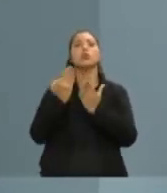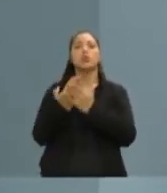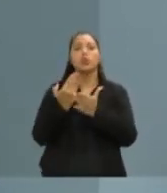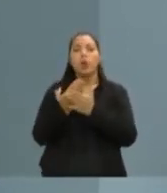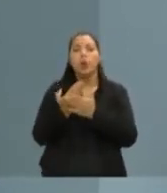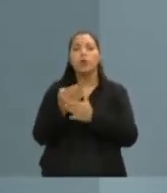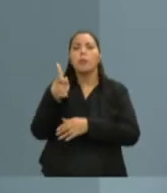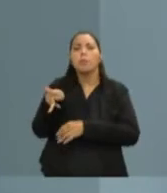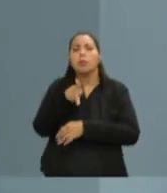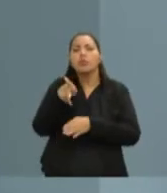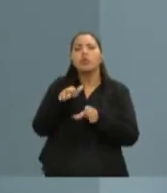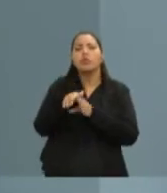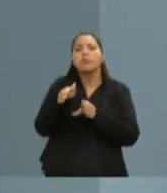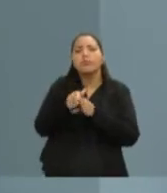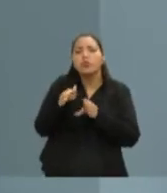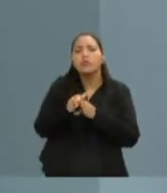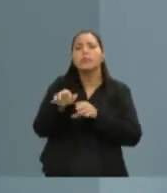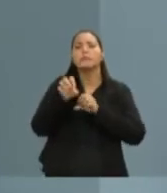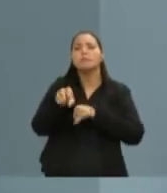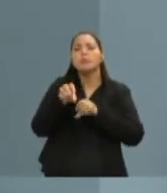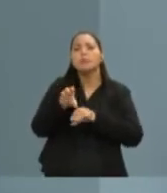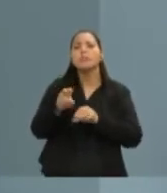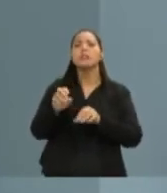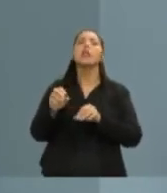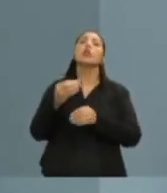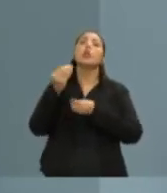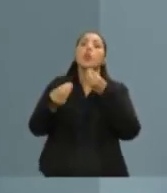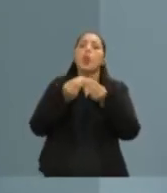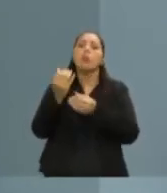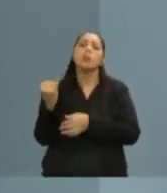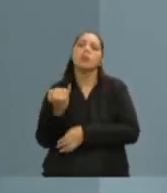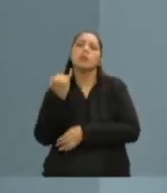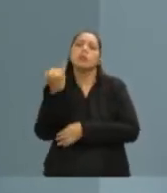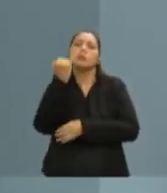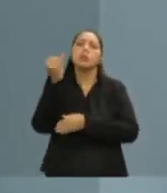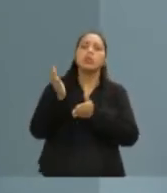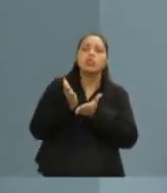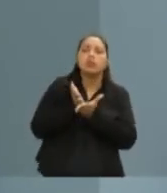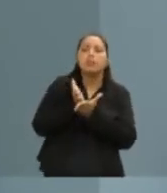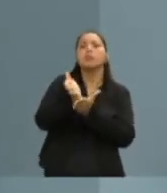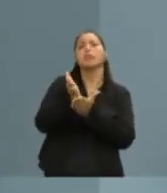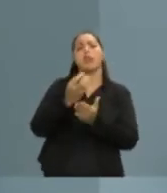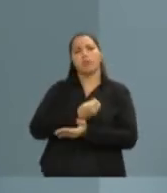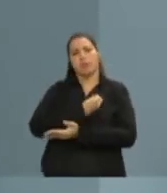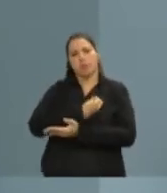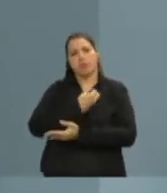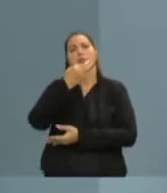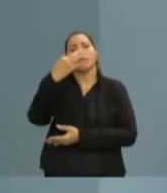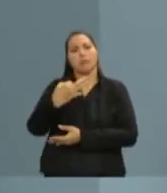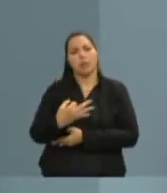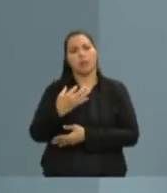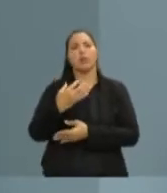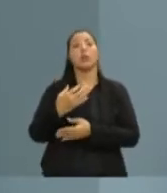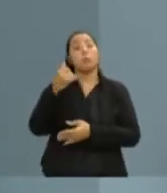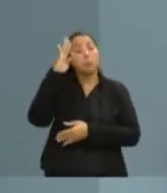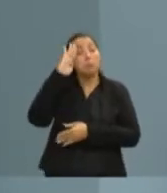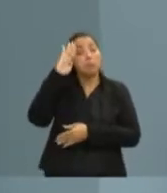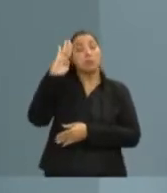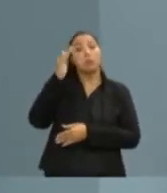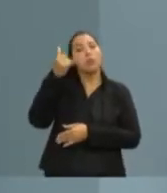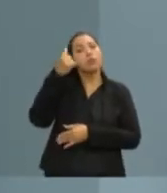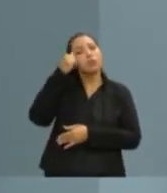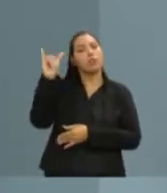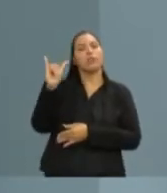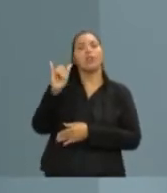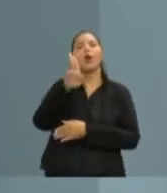verbalizando sobre a importância de conduzirem a sua vida de forma correta e de não, principalmente, não usarem drogas. Mas